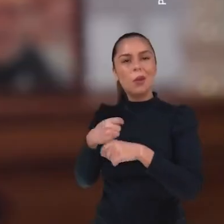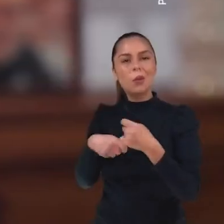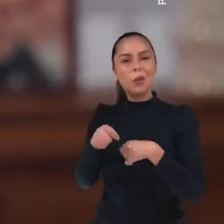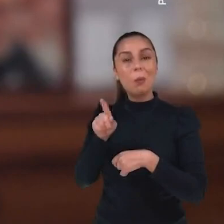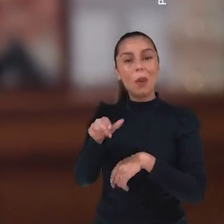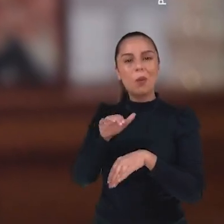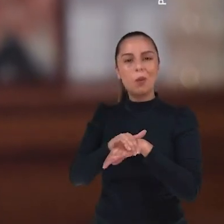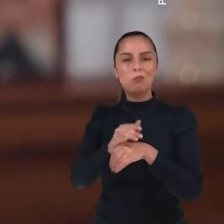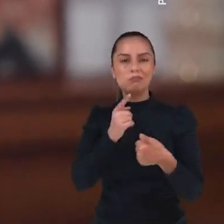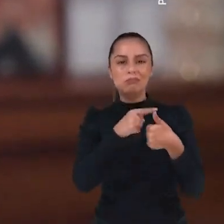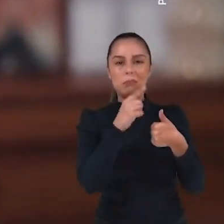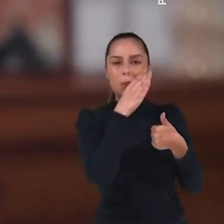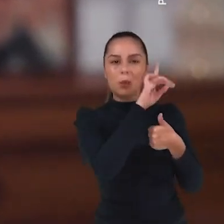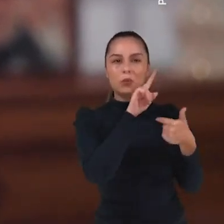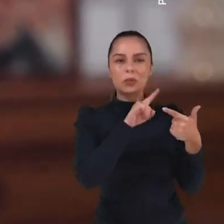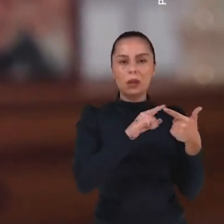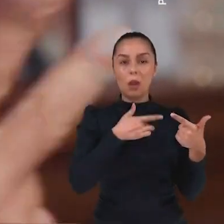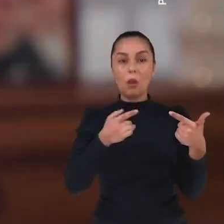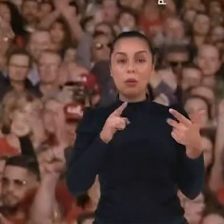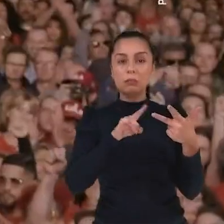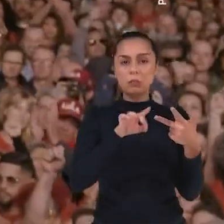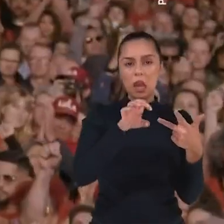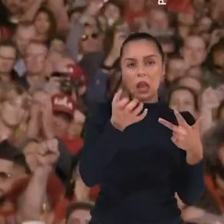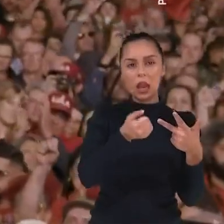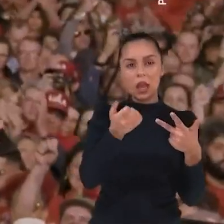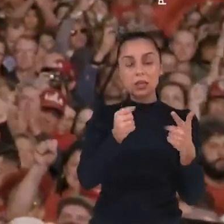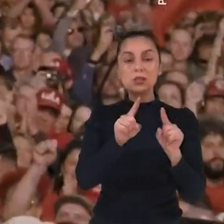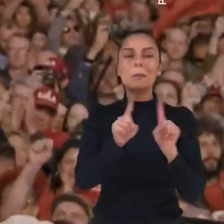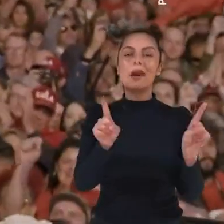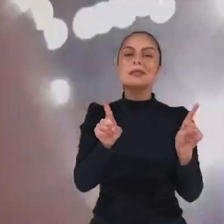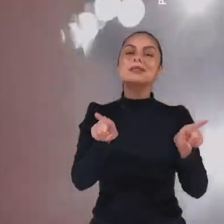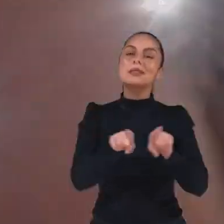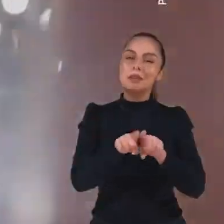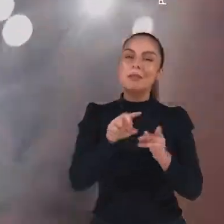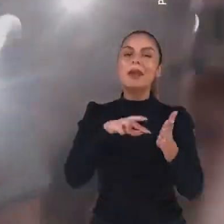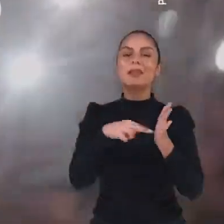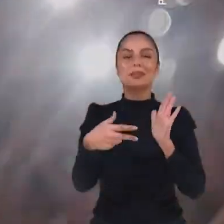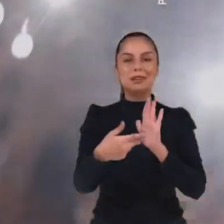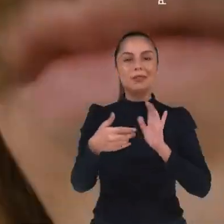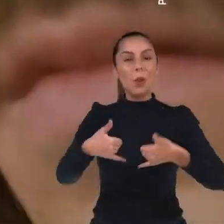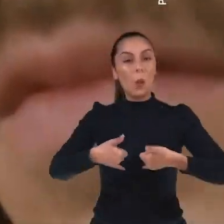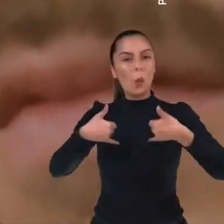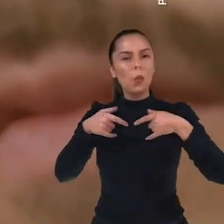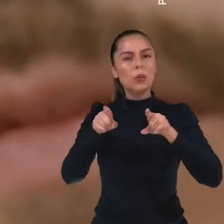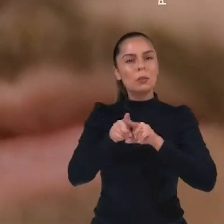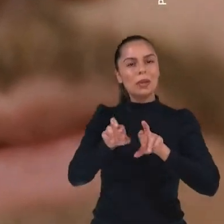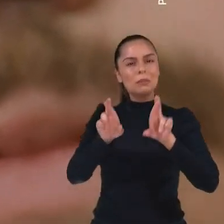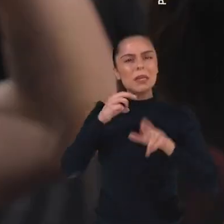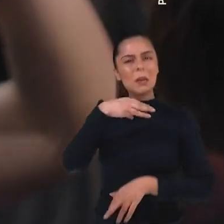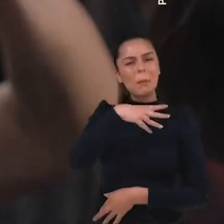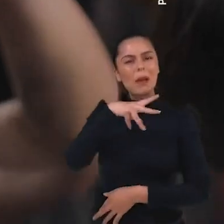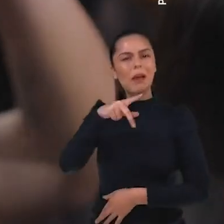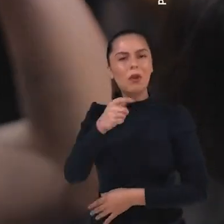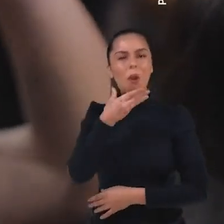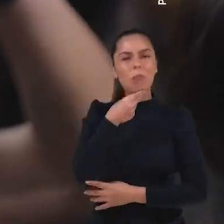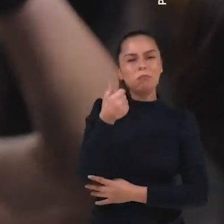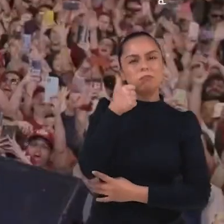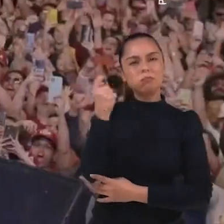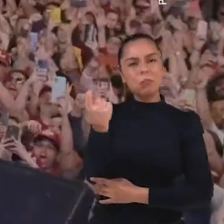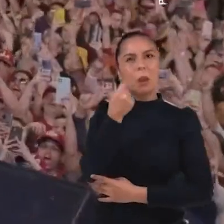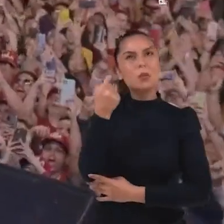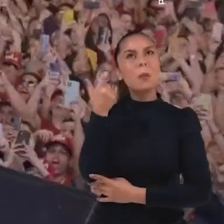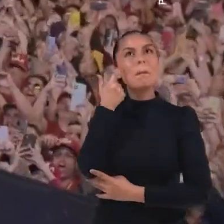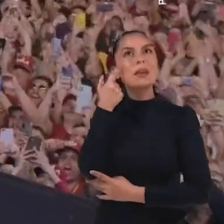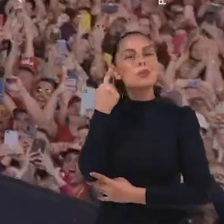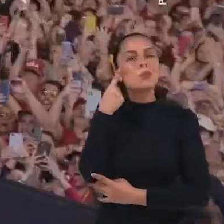que são o Bolsonaro, o Onix e o Eduardo Leite. Mas também representa o orgulho e a esperança de milhões de gaúchas e gaúchos em